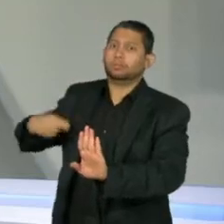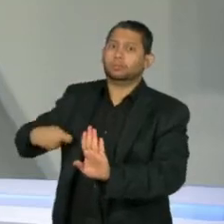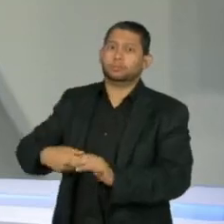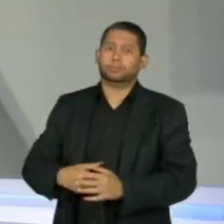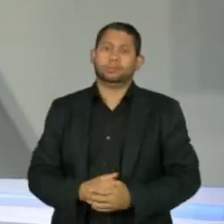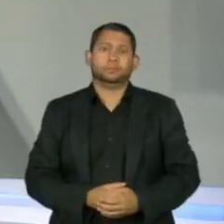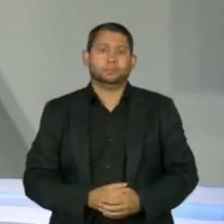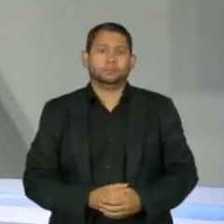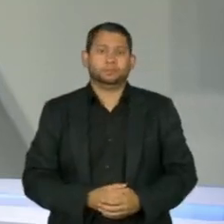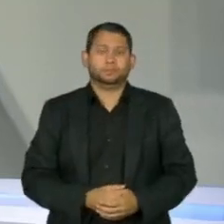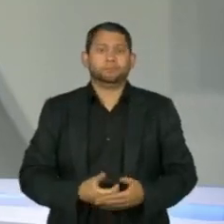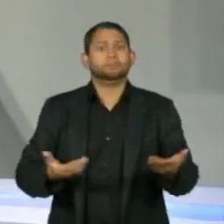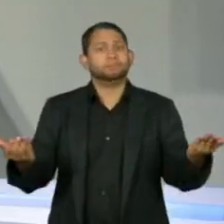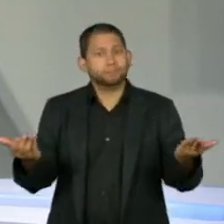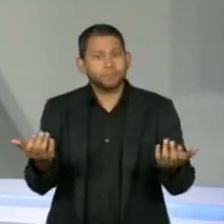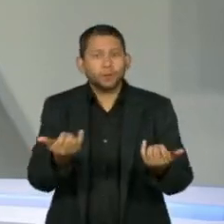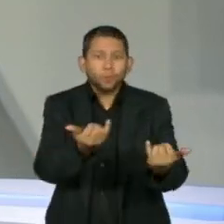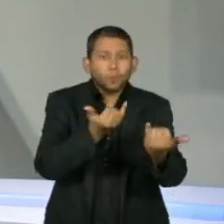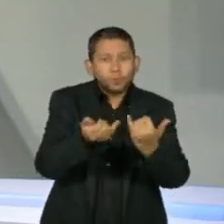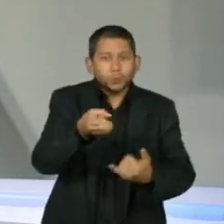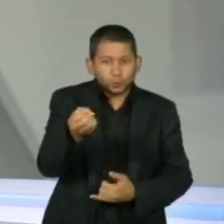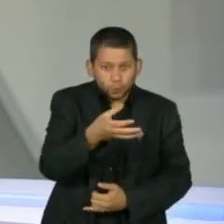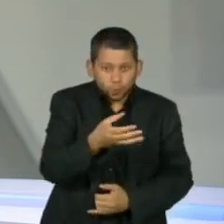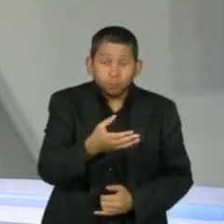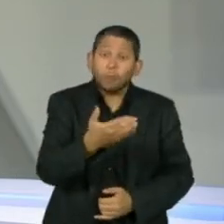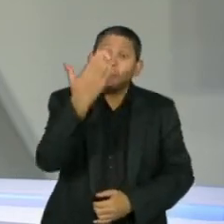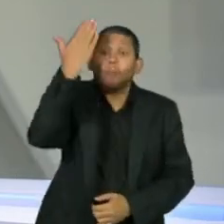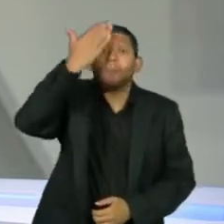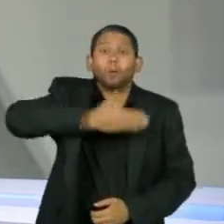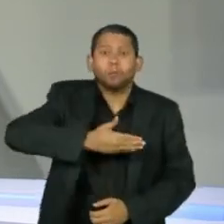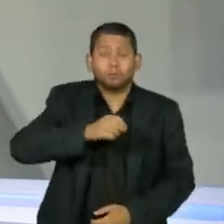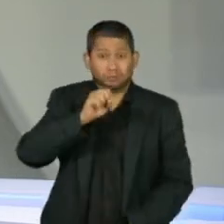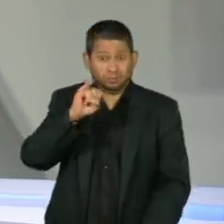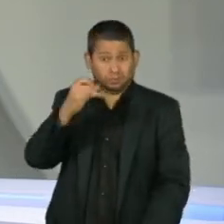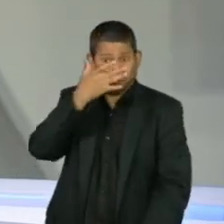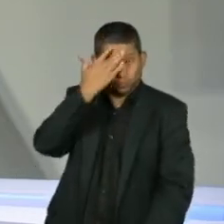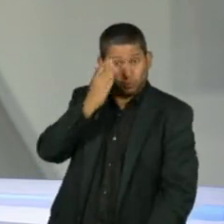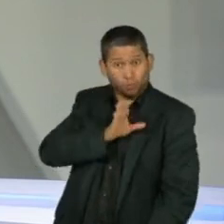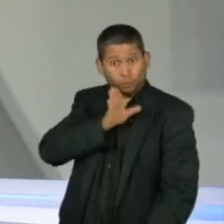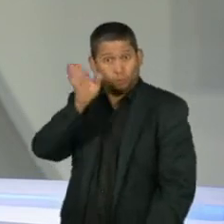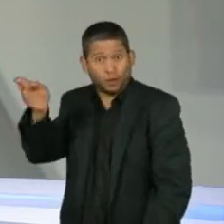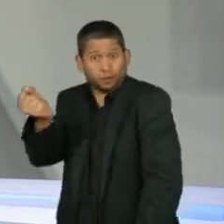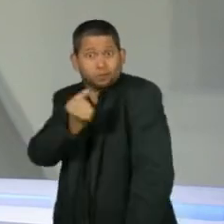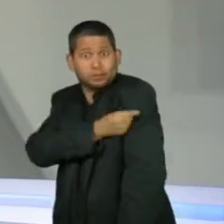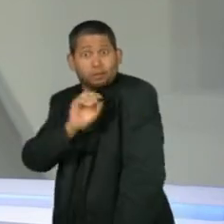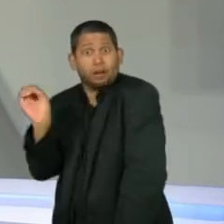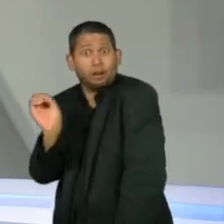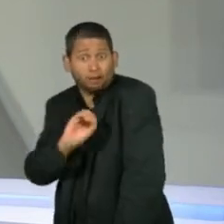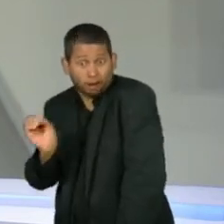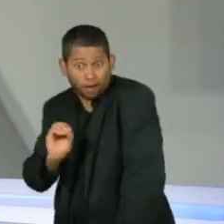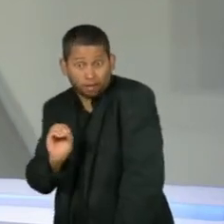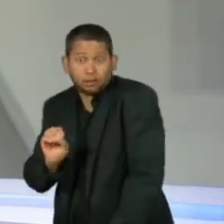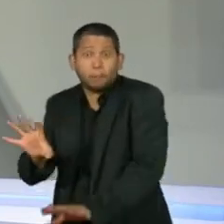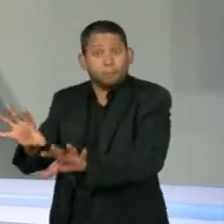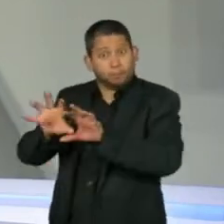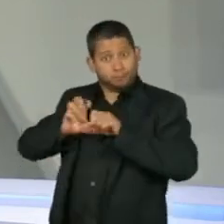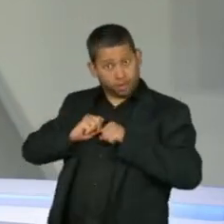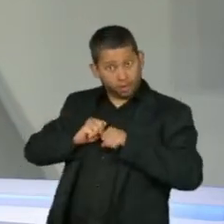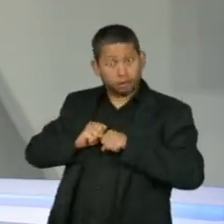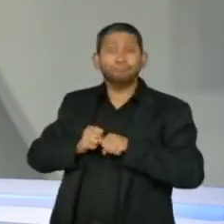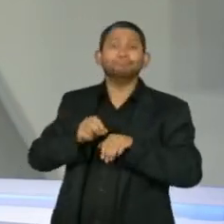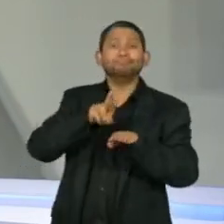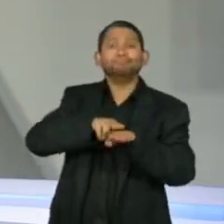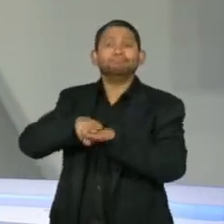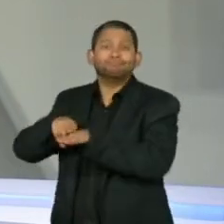Novos dados mostram como a falta de vacinação é fatal contra o coronavírus nos hospitais brasileiros. O país registrou